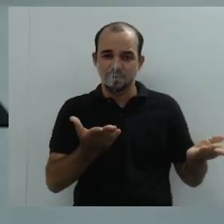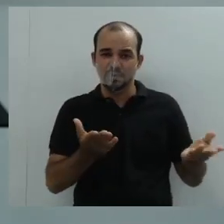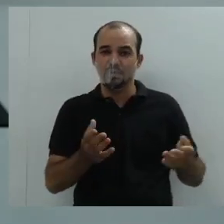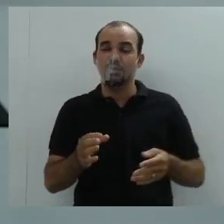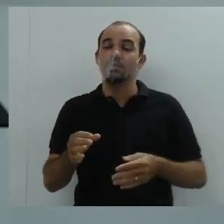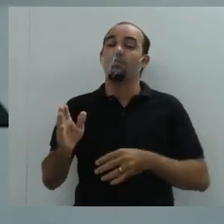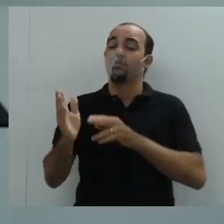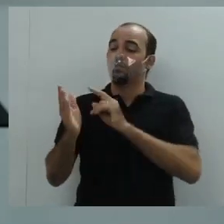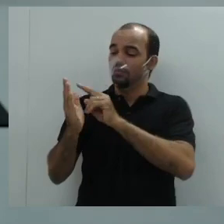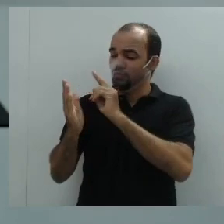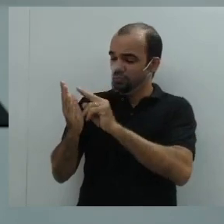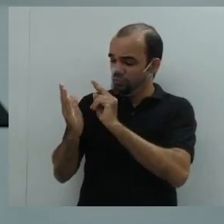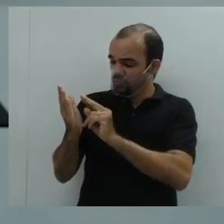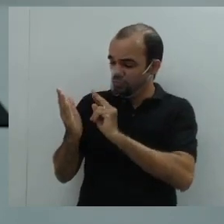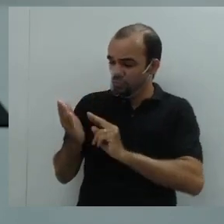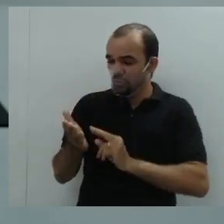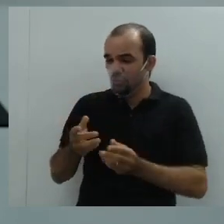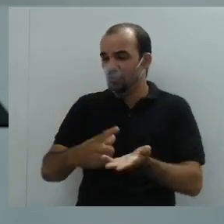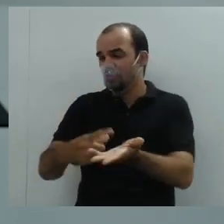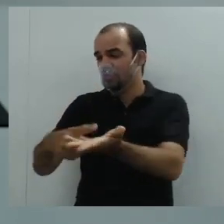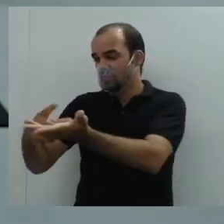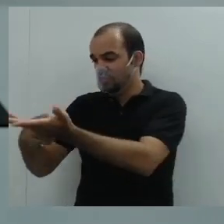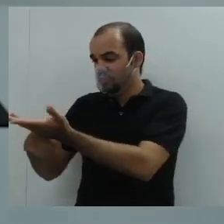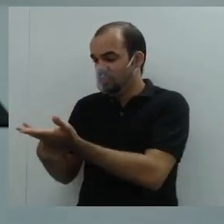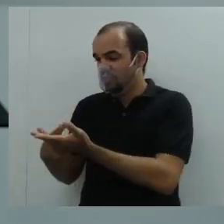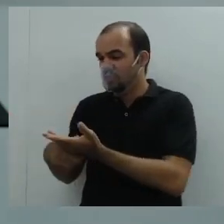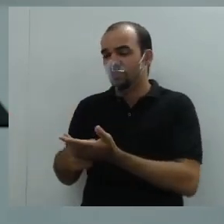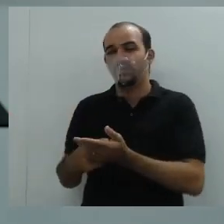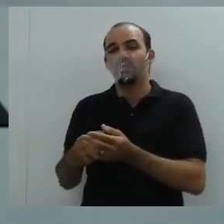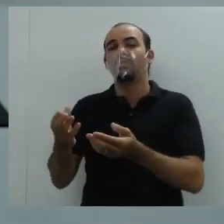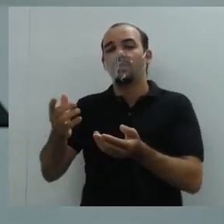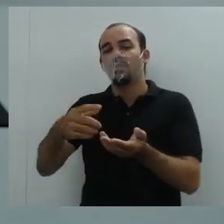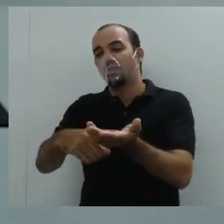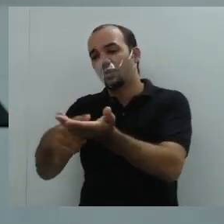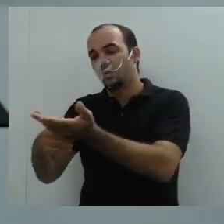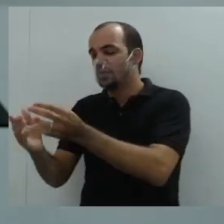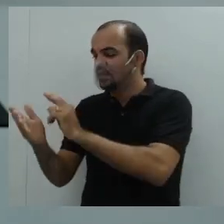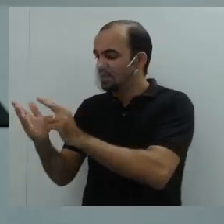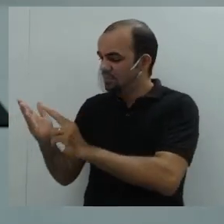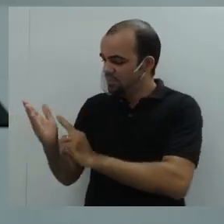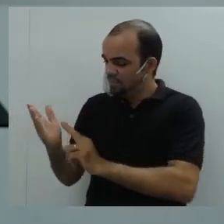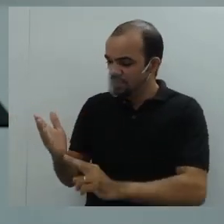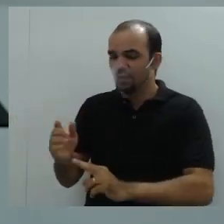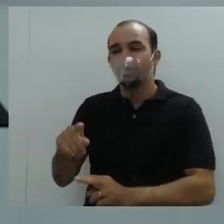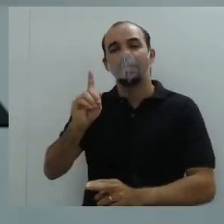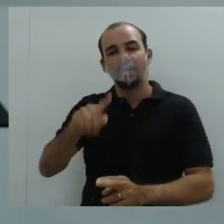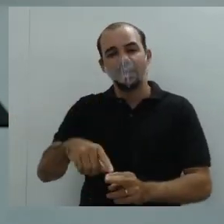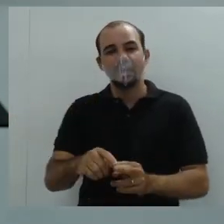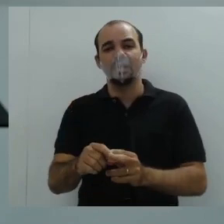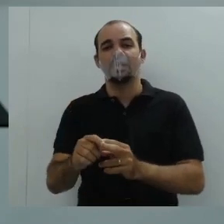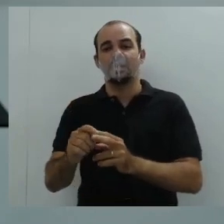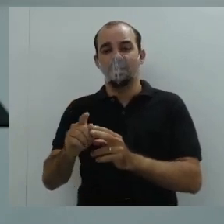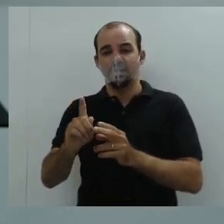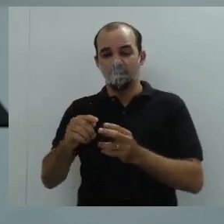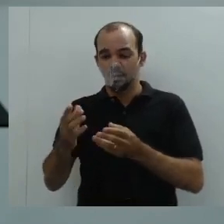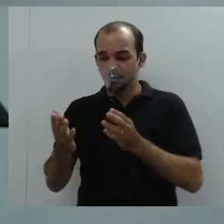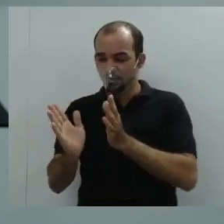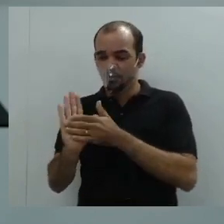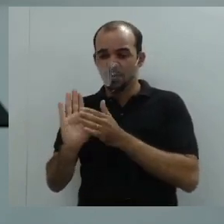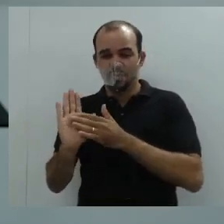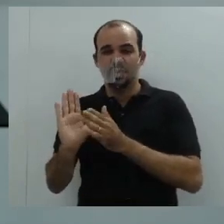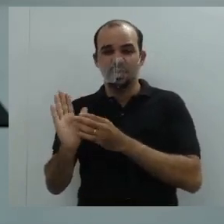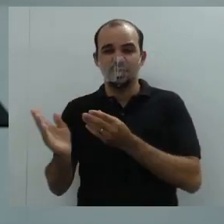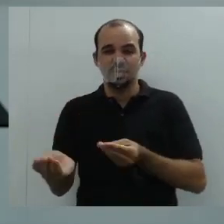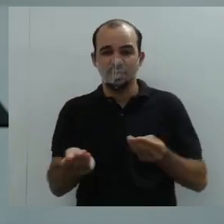é um gênero que a gente pode utilizar. Identificando a situação problema, a gente pode ir em busca do gênero